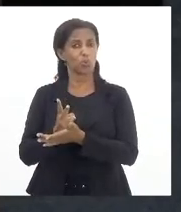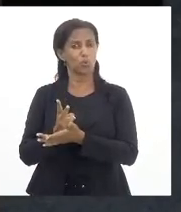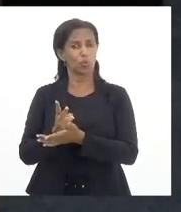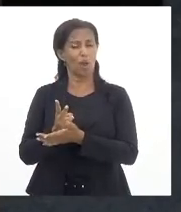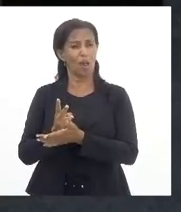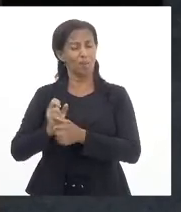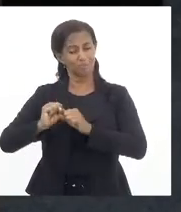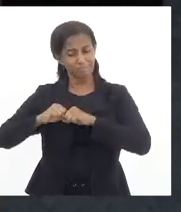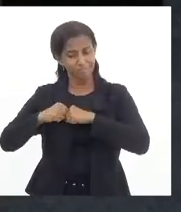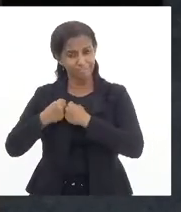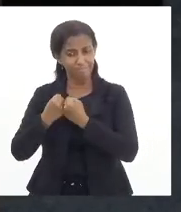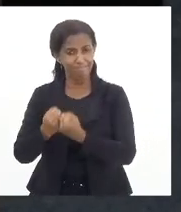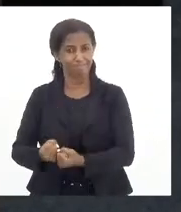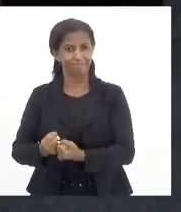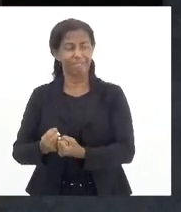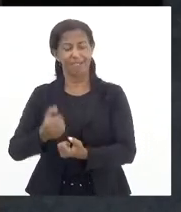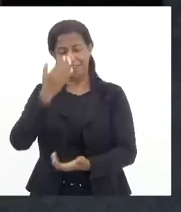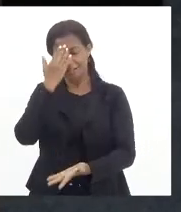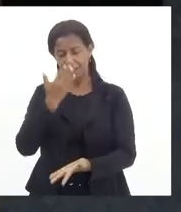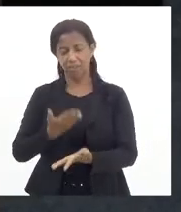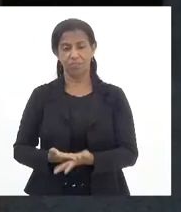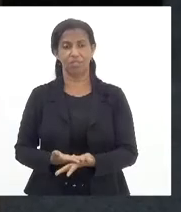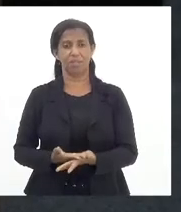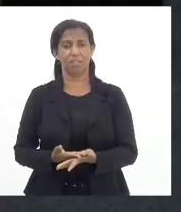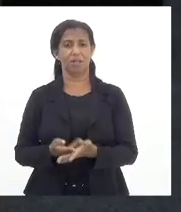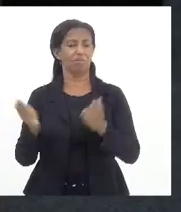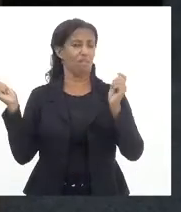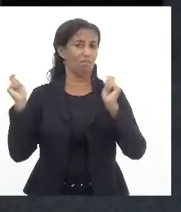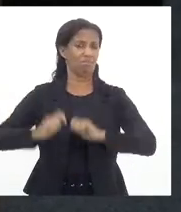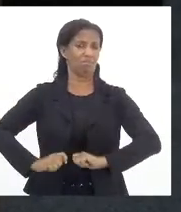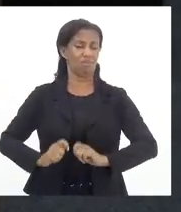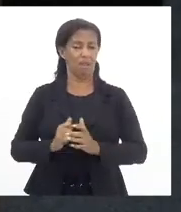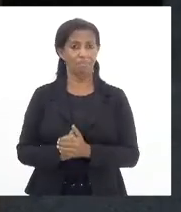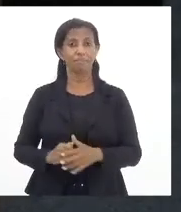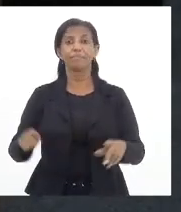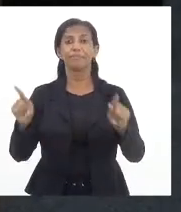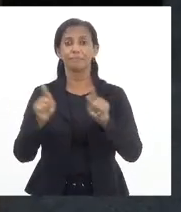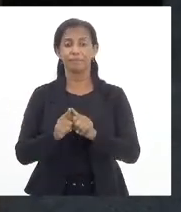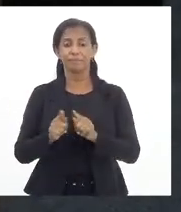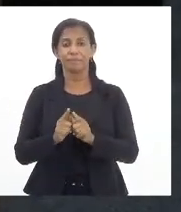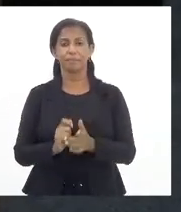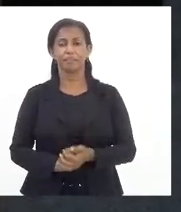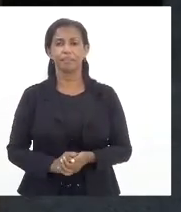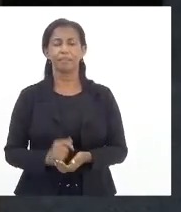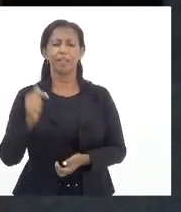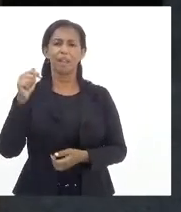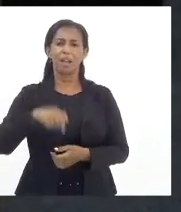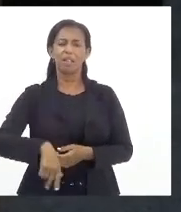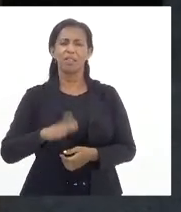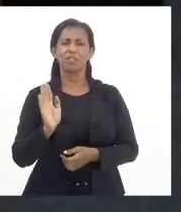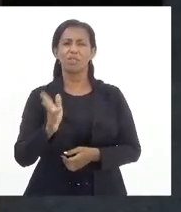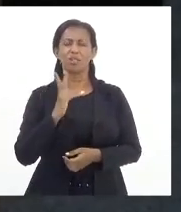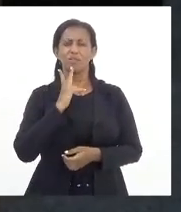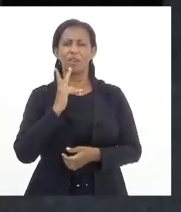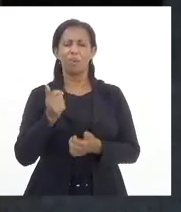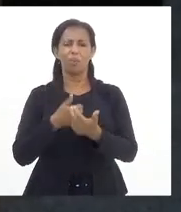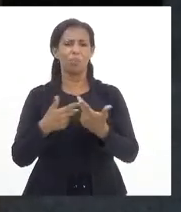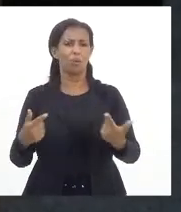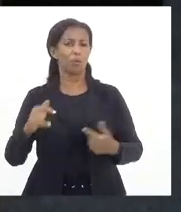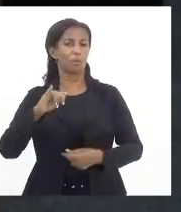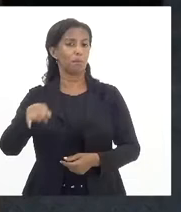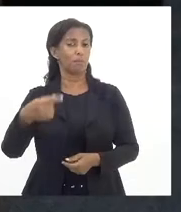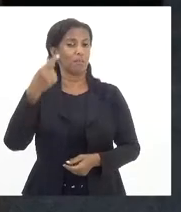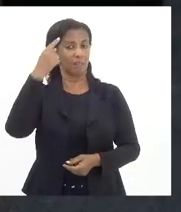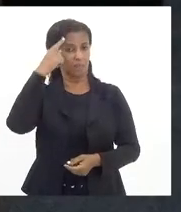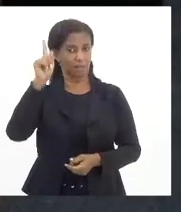esse tempo todo, apostando e acreditando que era possível. Além disso, aqui já se falou uma coisa e eu quero aproveitar a ideia.